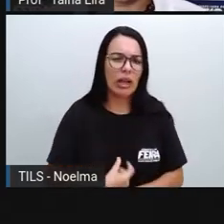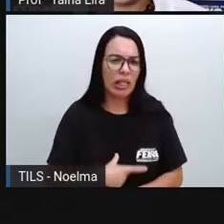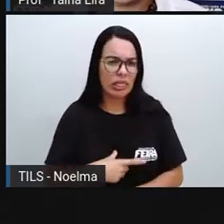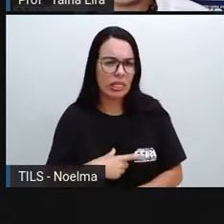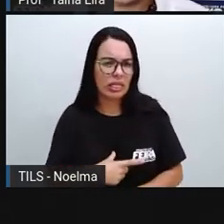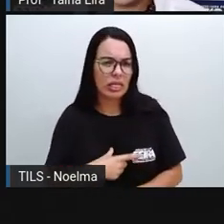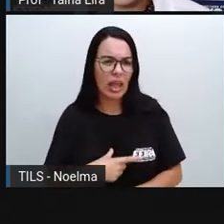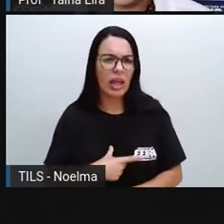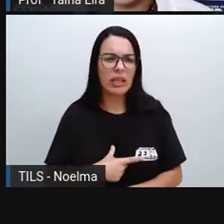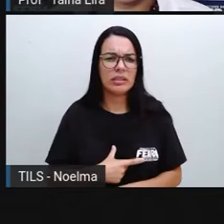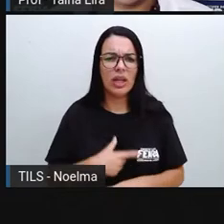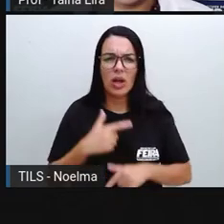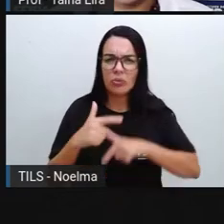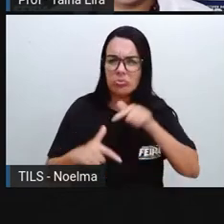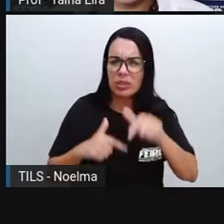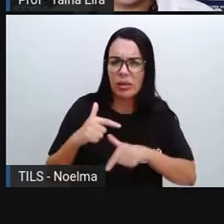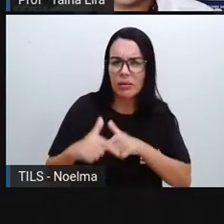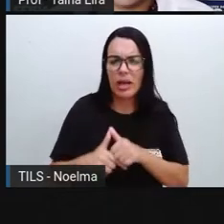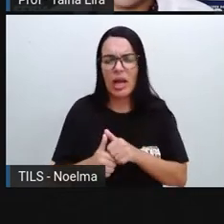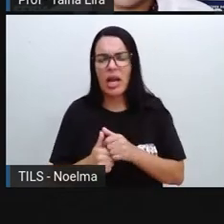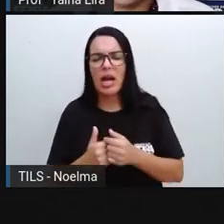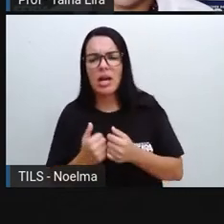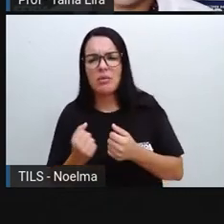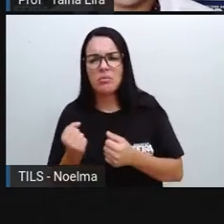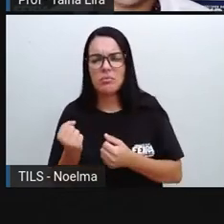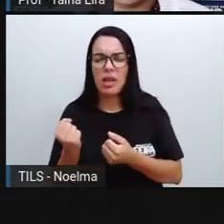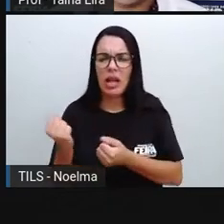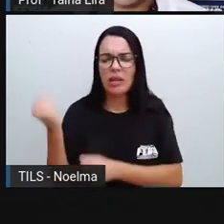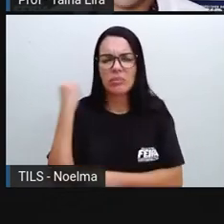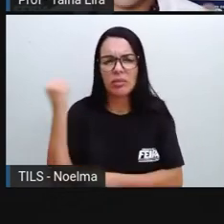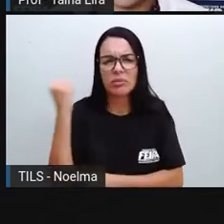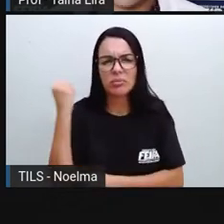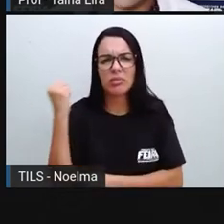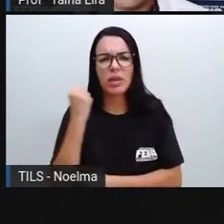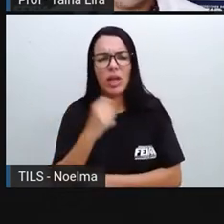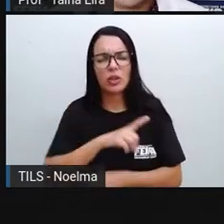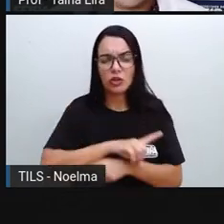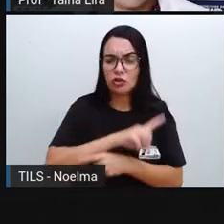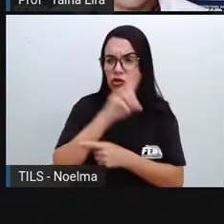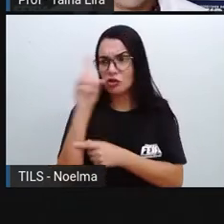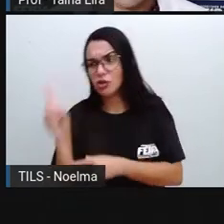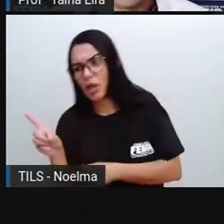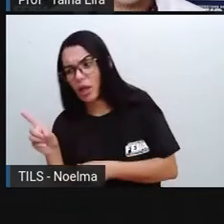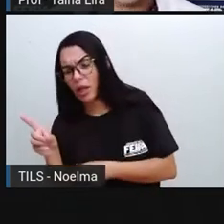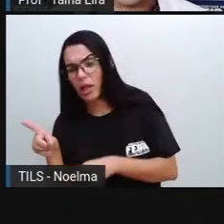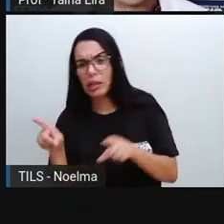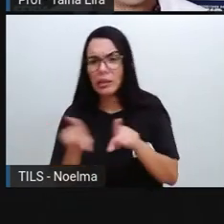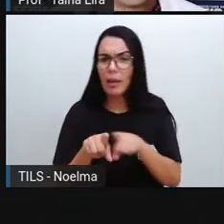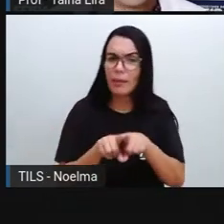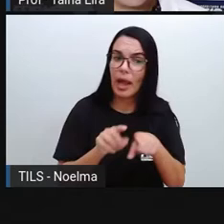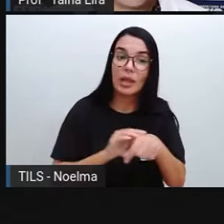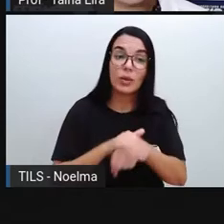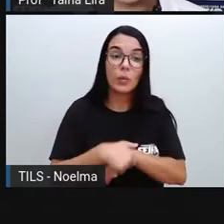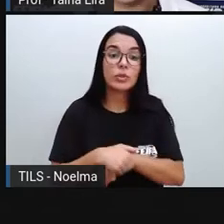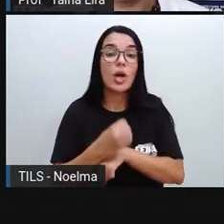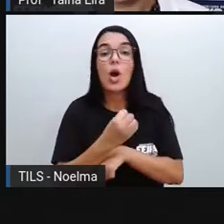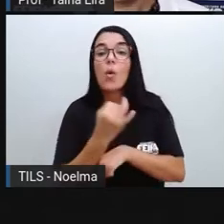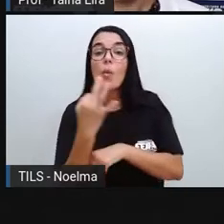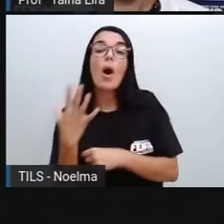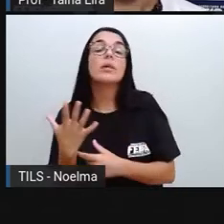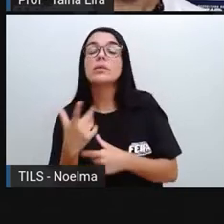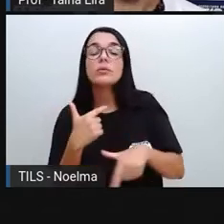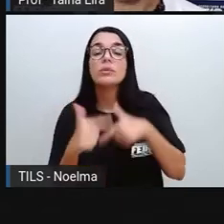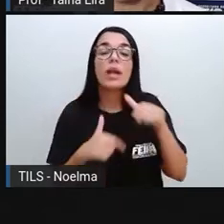atividades que as pessoas podem fazer tanto durante o dia quanto durante a noite. Quais são essas atividades? Então,